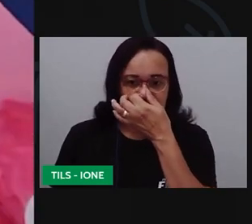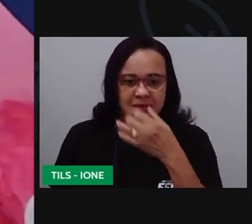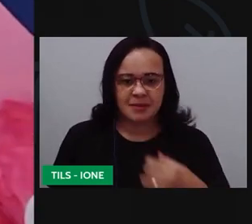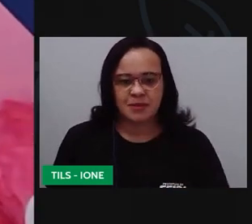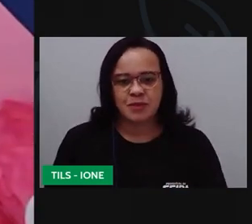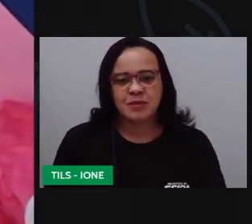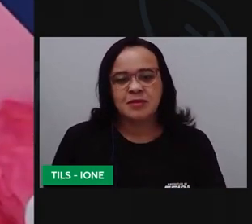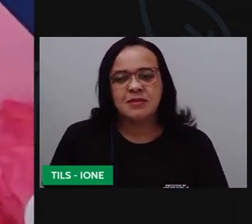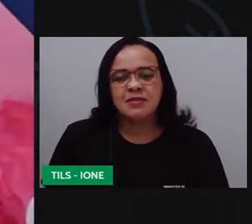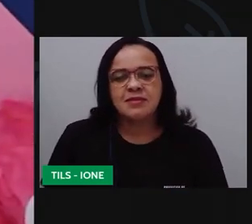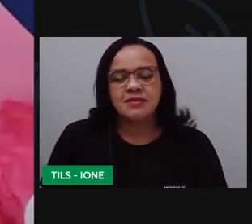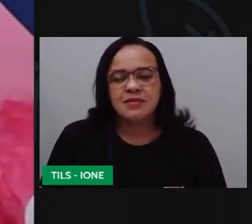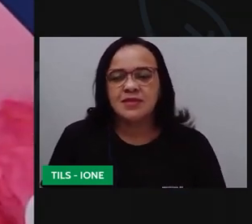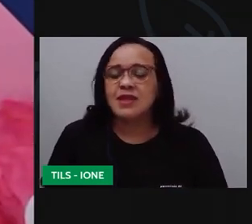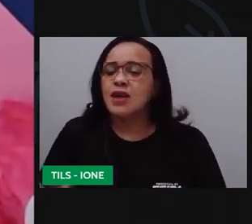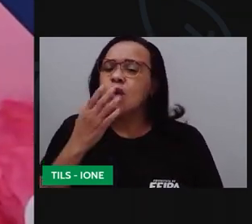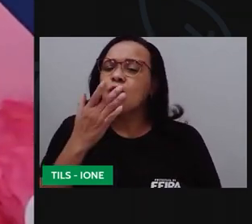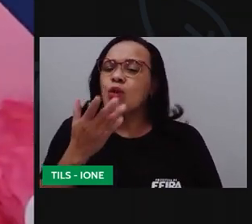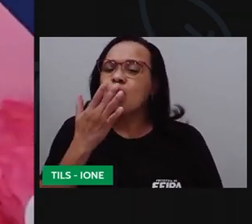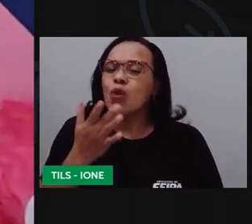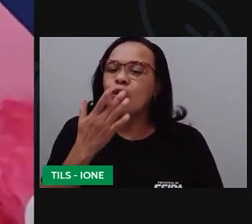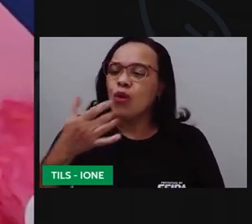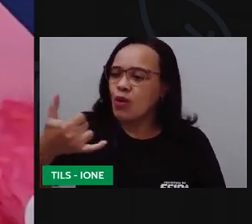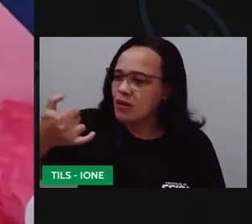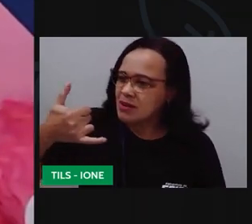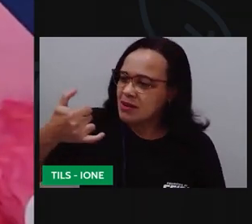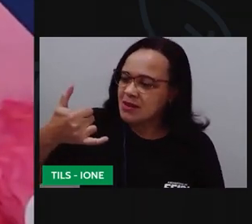e a minha canetinha colorida eu vou escrever aqui ó